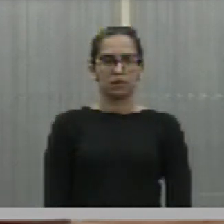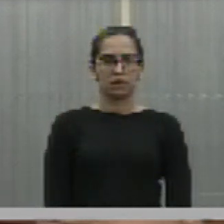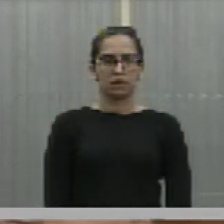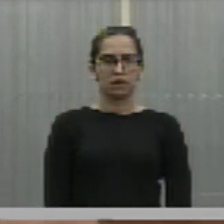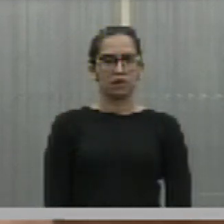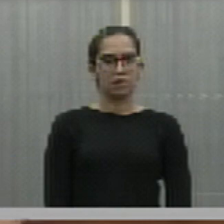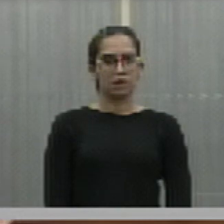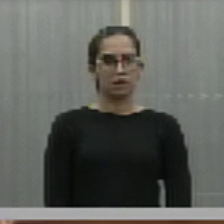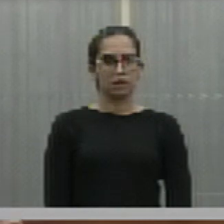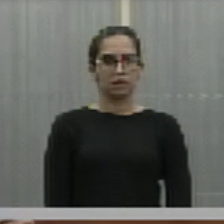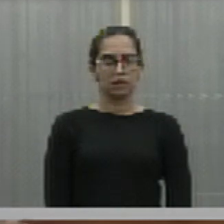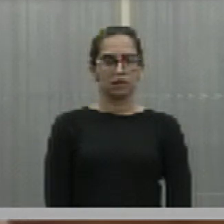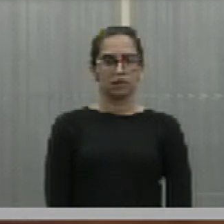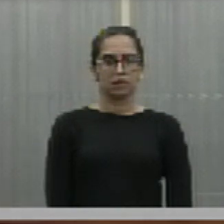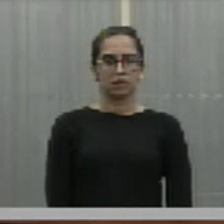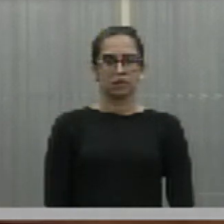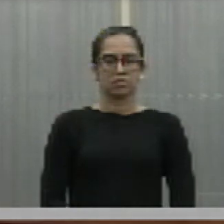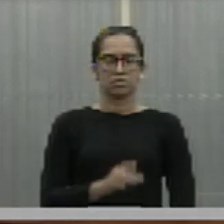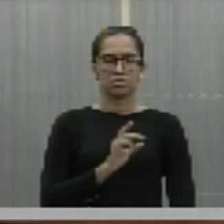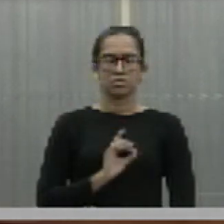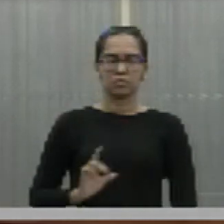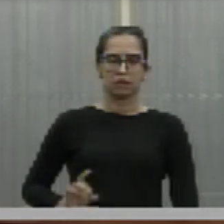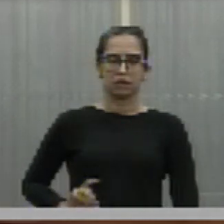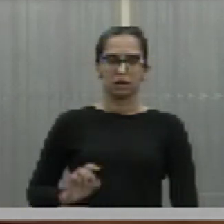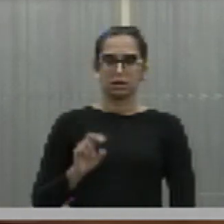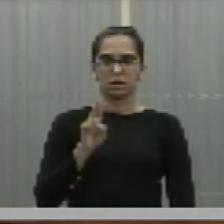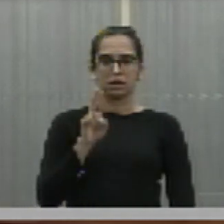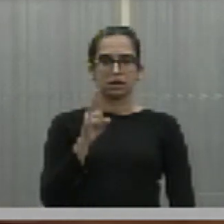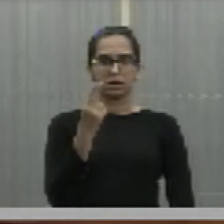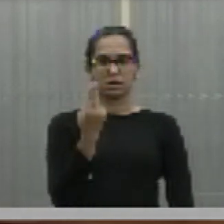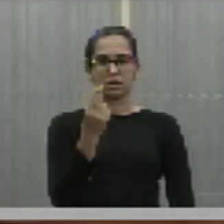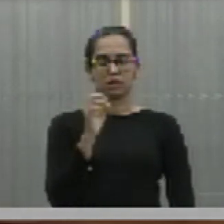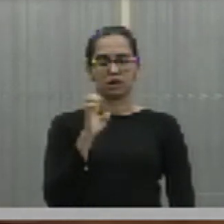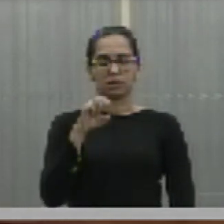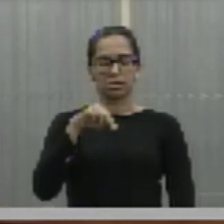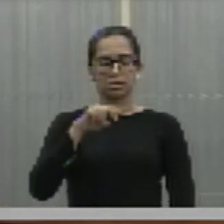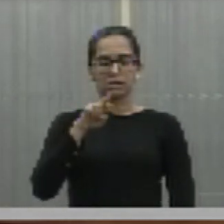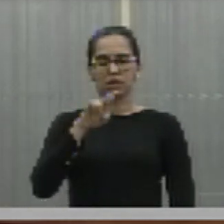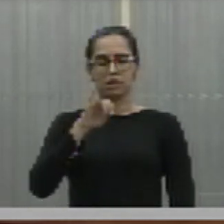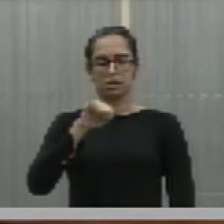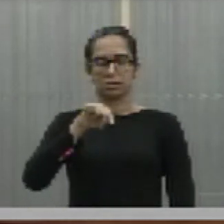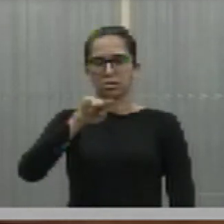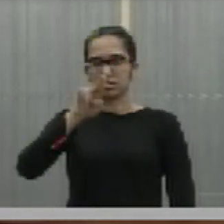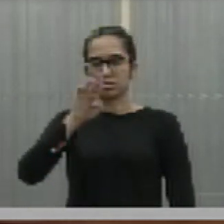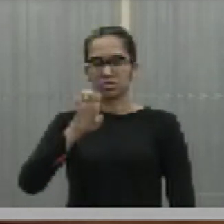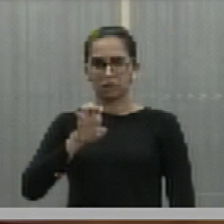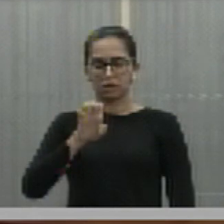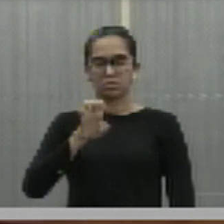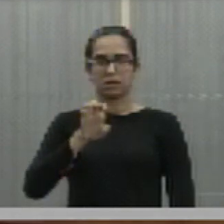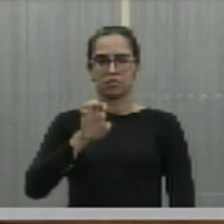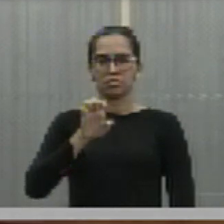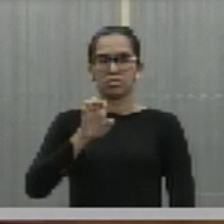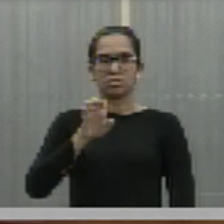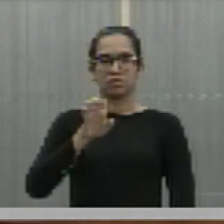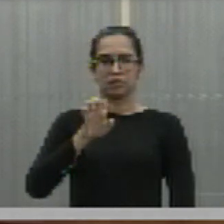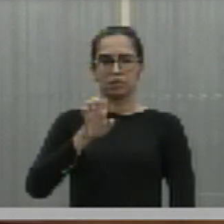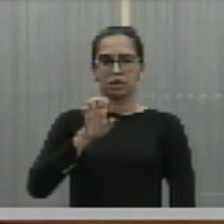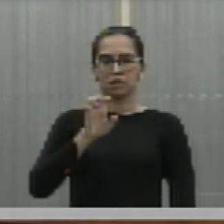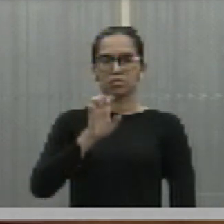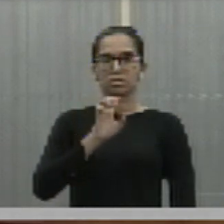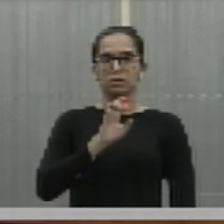Deputado Henrique Pires. Ausente. Deputado João Mades.